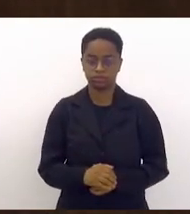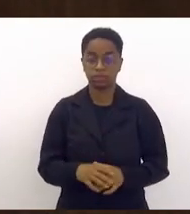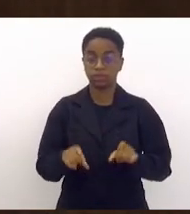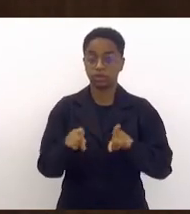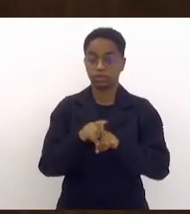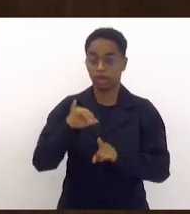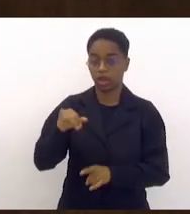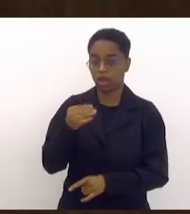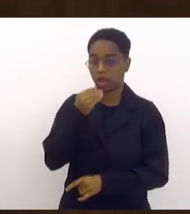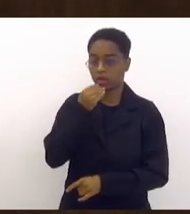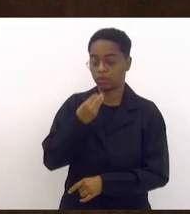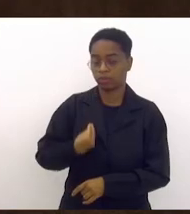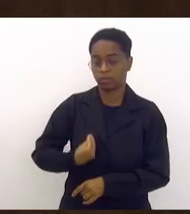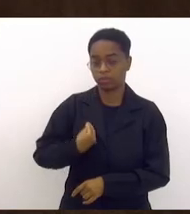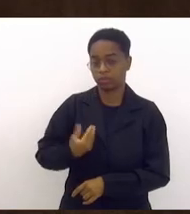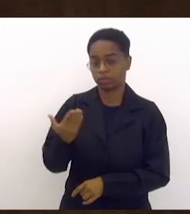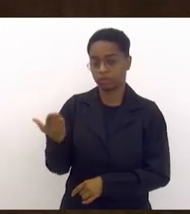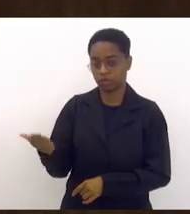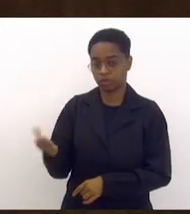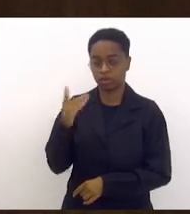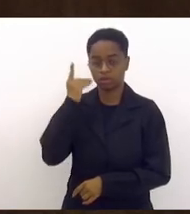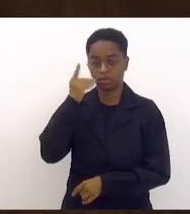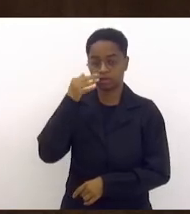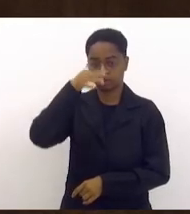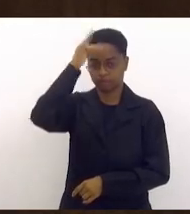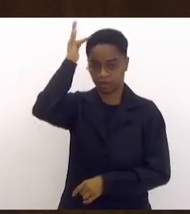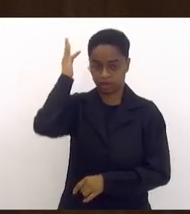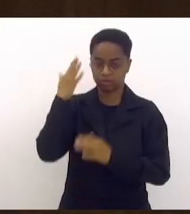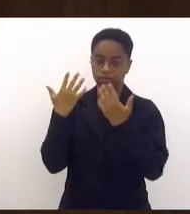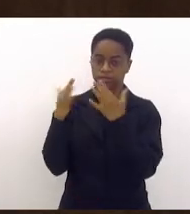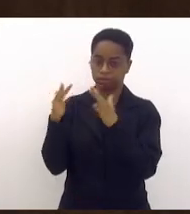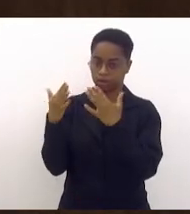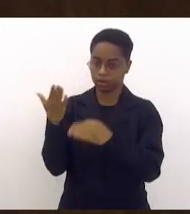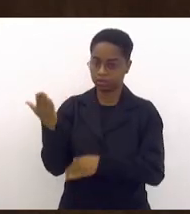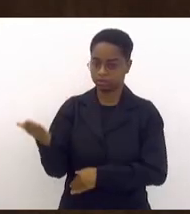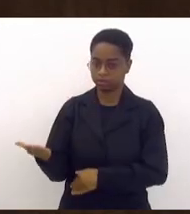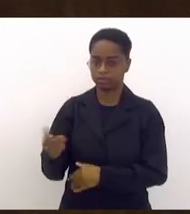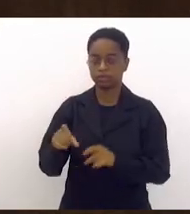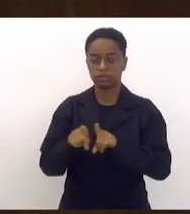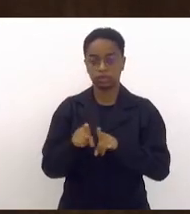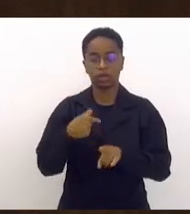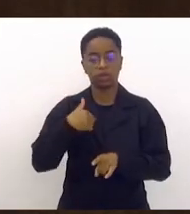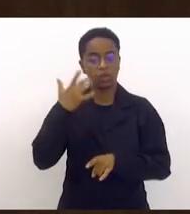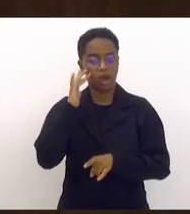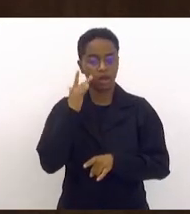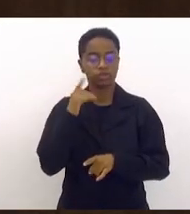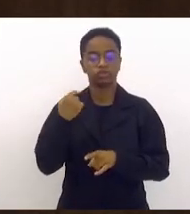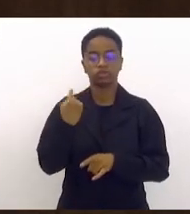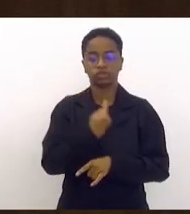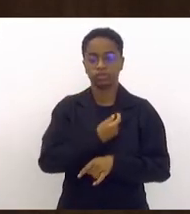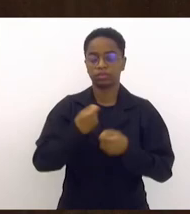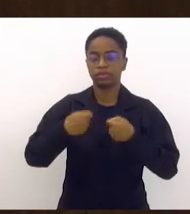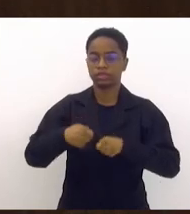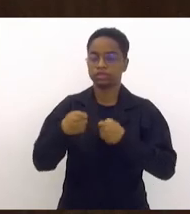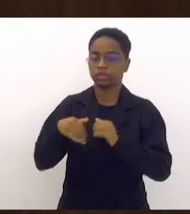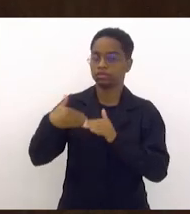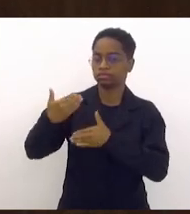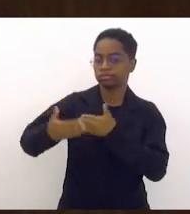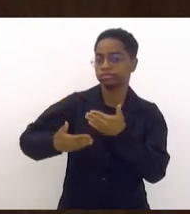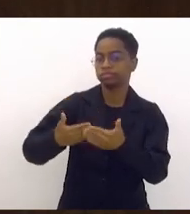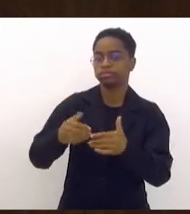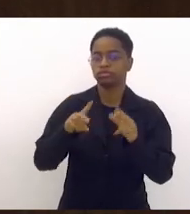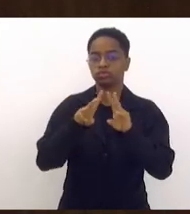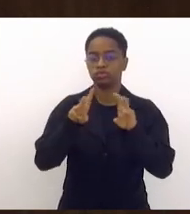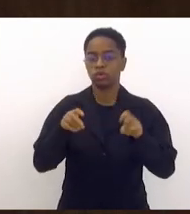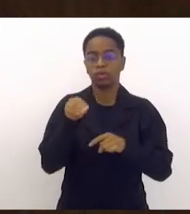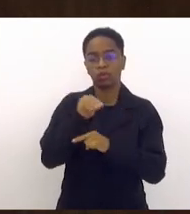aqui a presença de um dos autores, deputado Fred, parabéns. Eu acho que nós precisamos avançar com relação aos